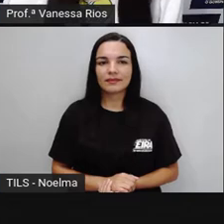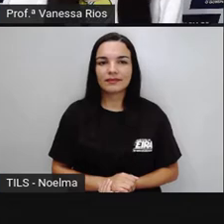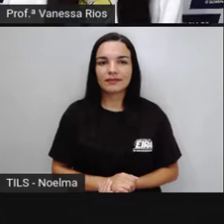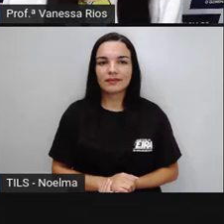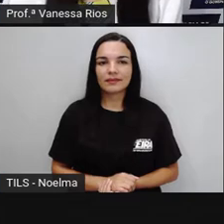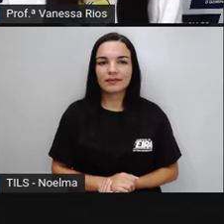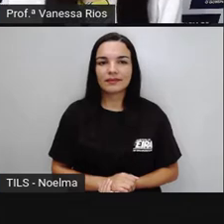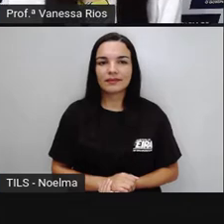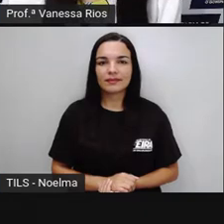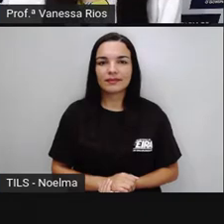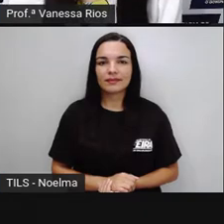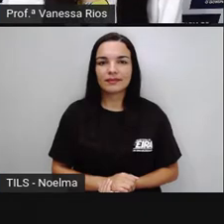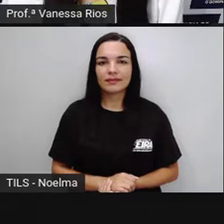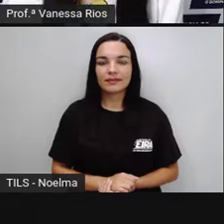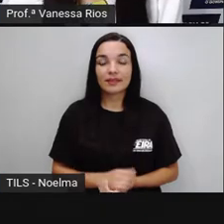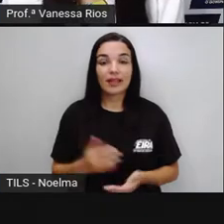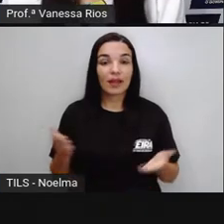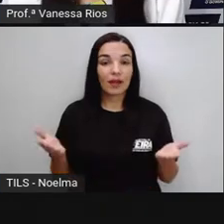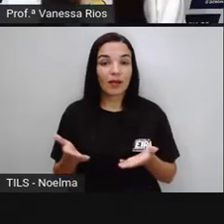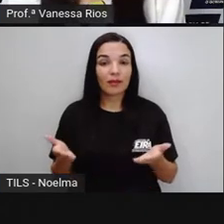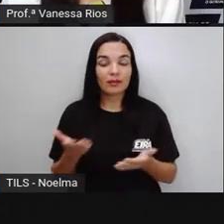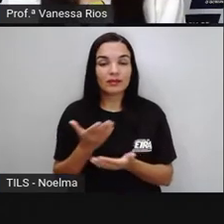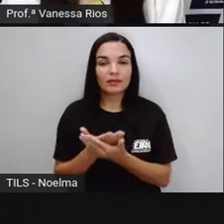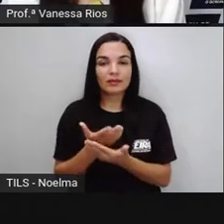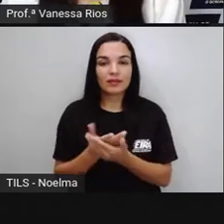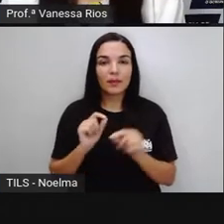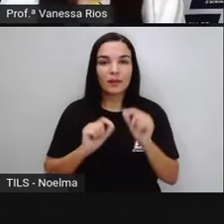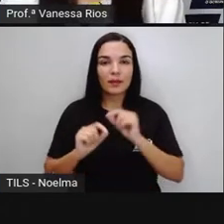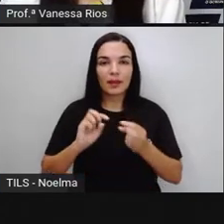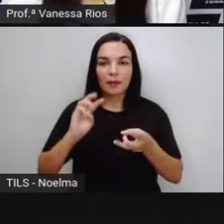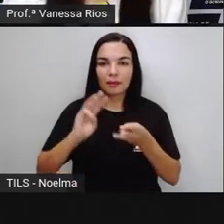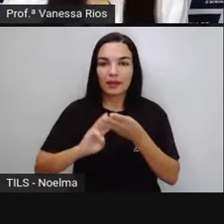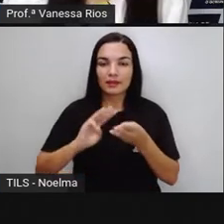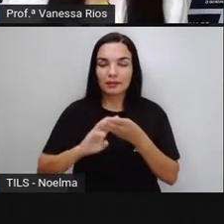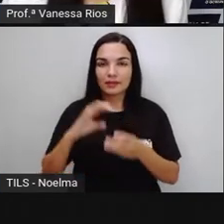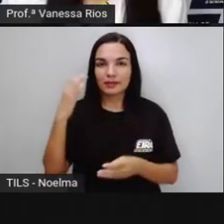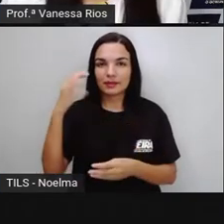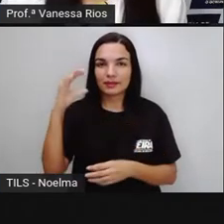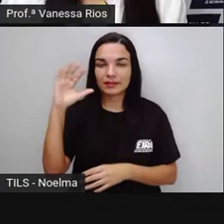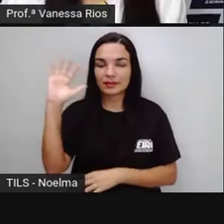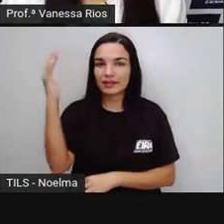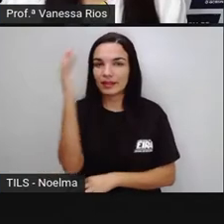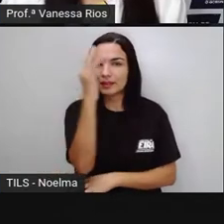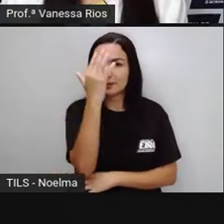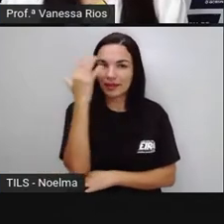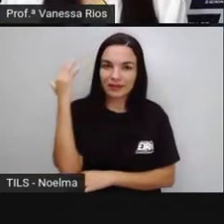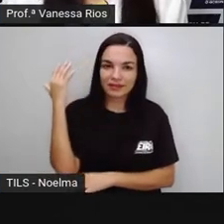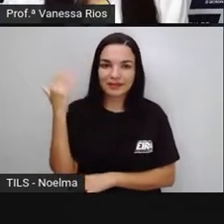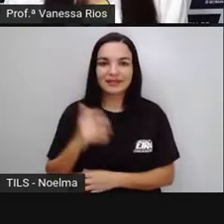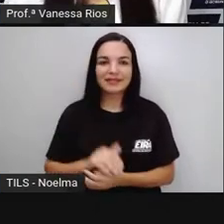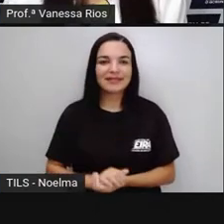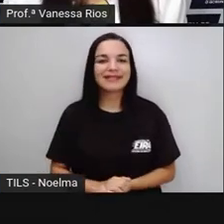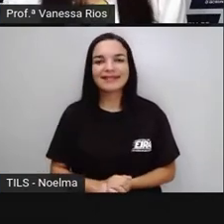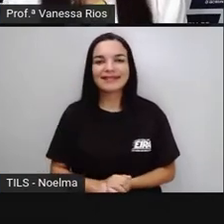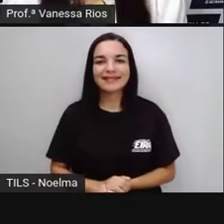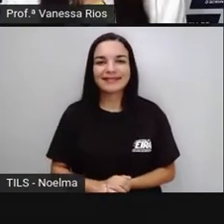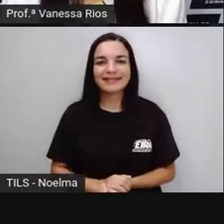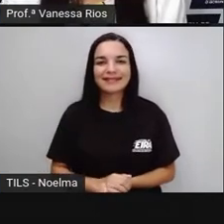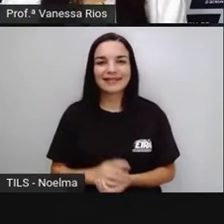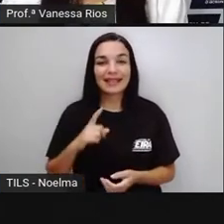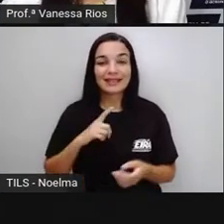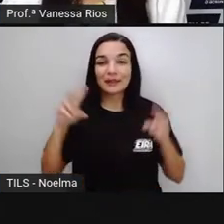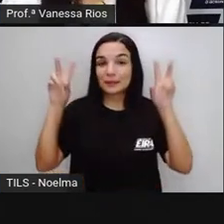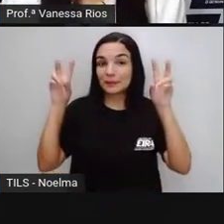Olha só, turma, nossa aula agora é de matemática e ciências naturais. E aí, nesta aula,